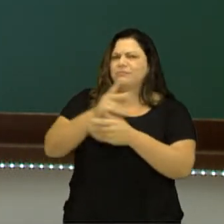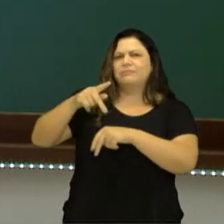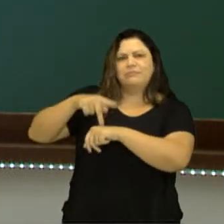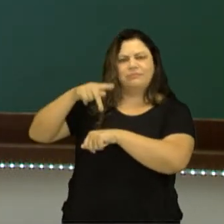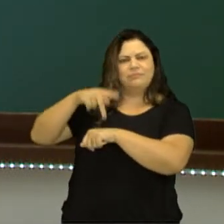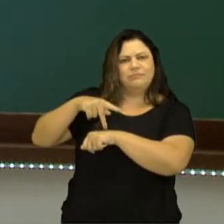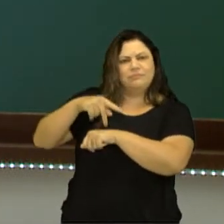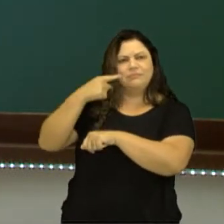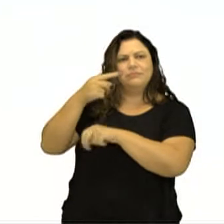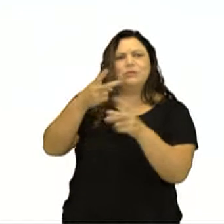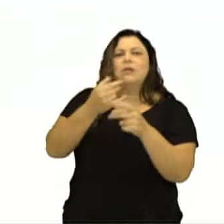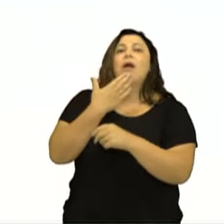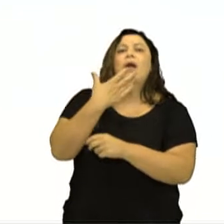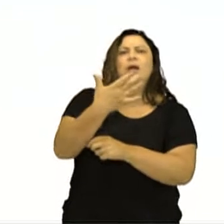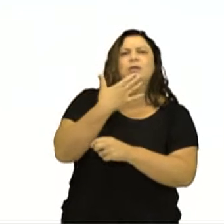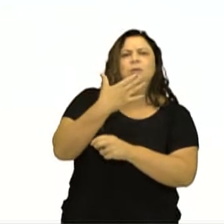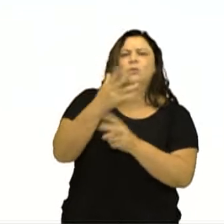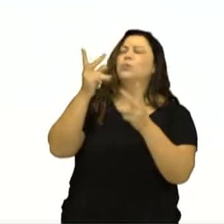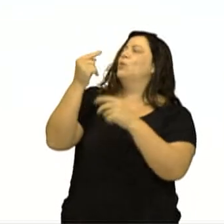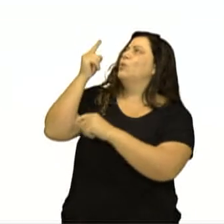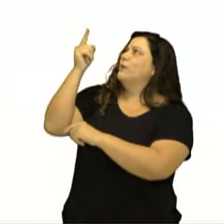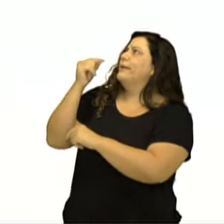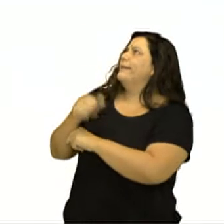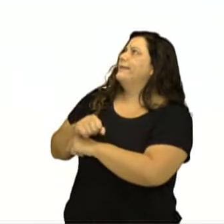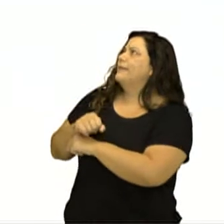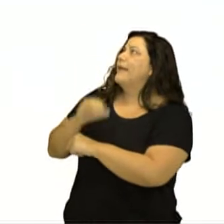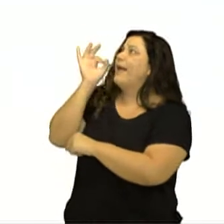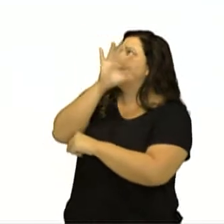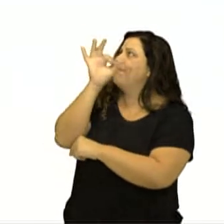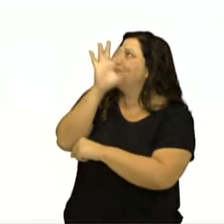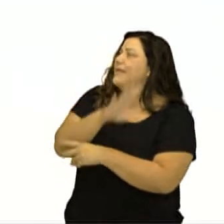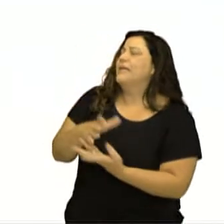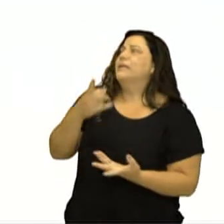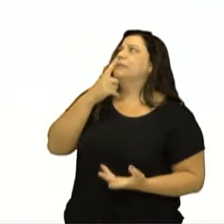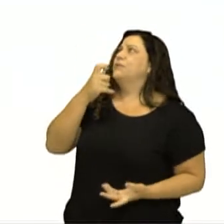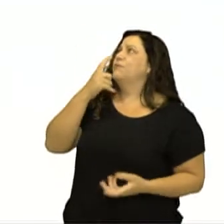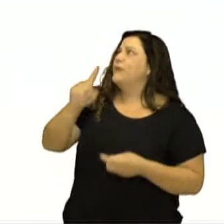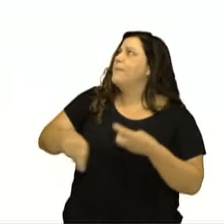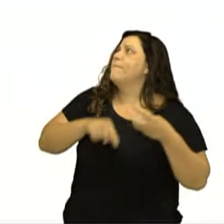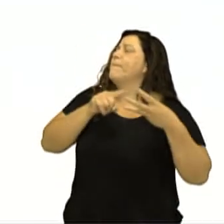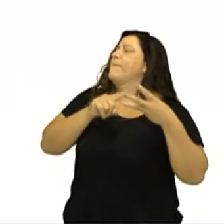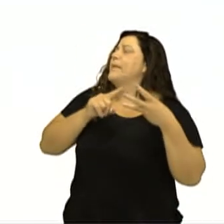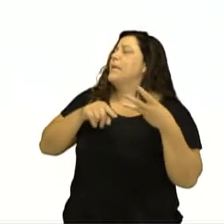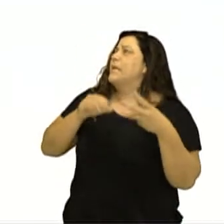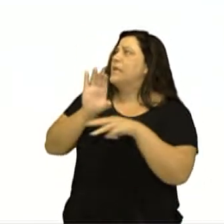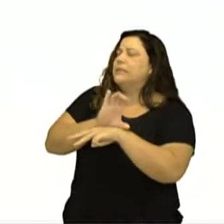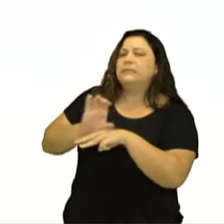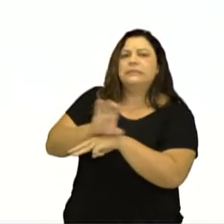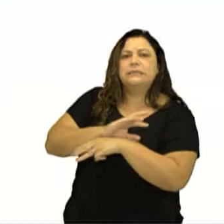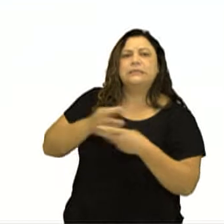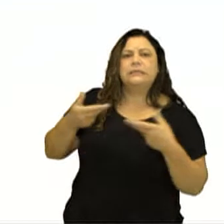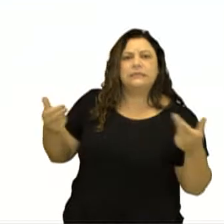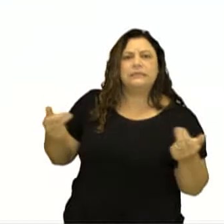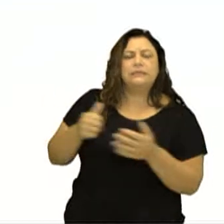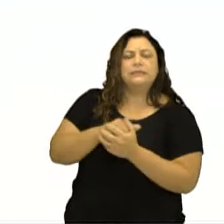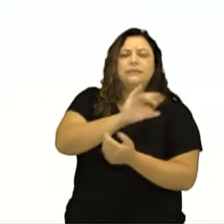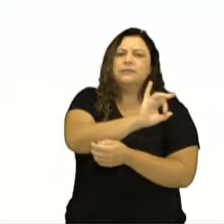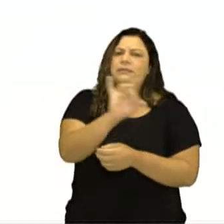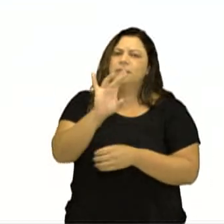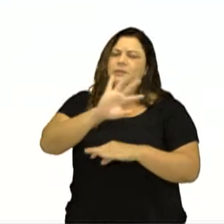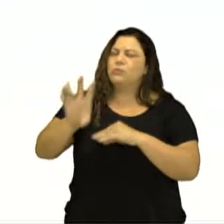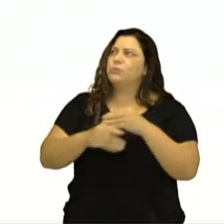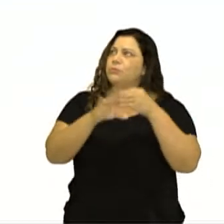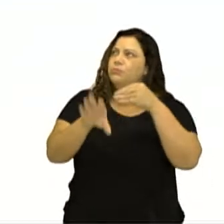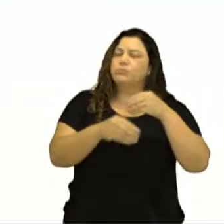Olhem as colorações. Verdes, avermelhadas, acinzentadas. Cada uma dessas